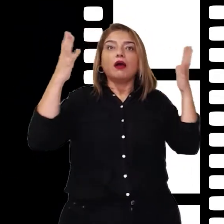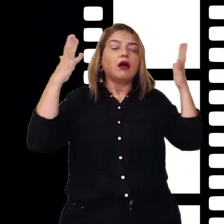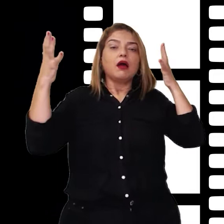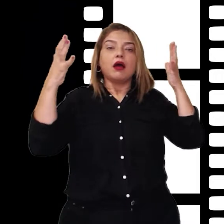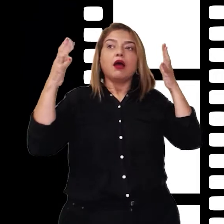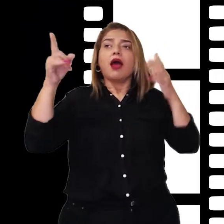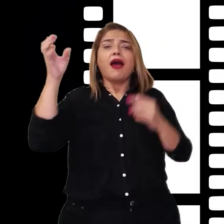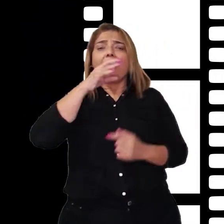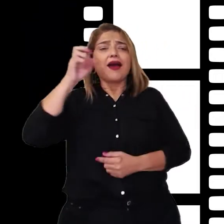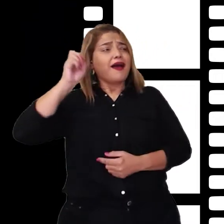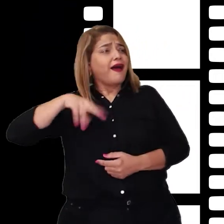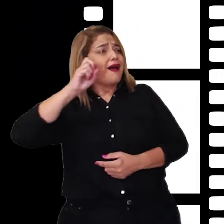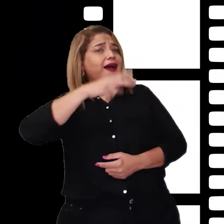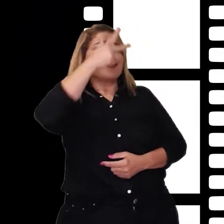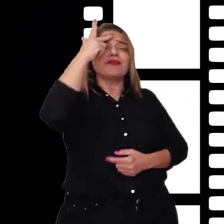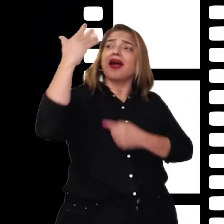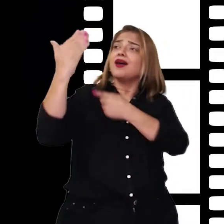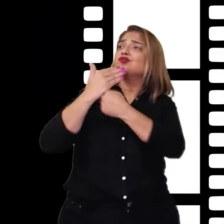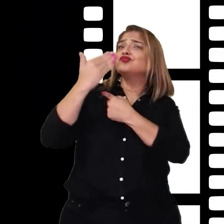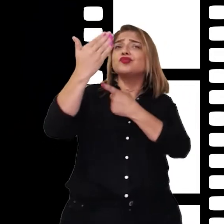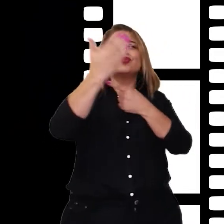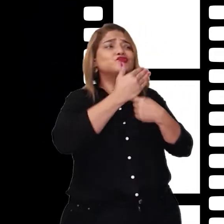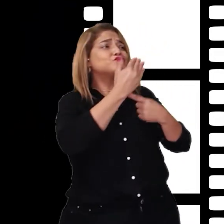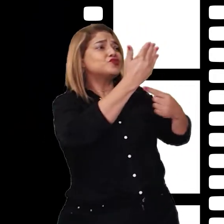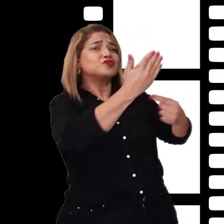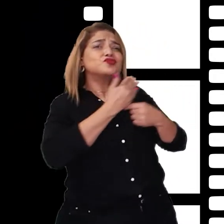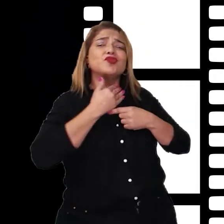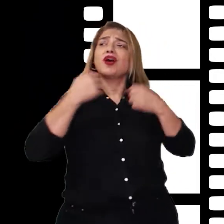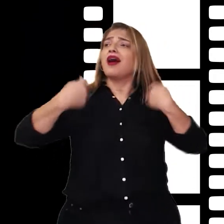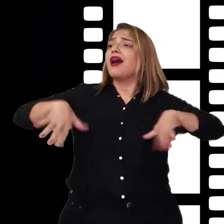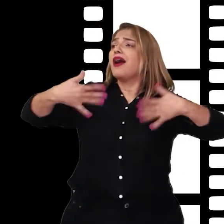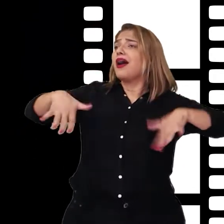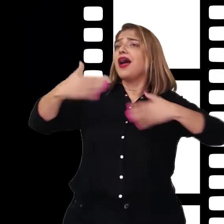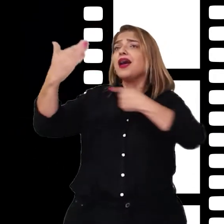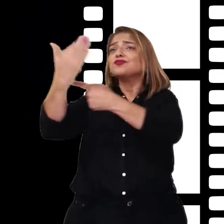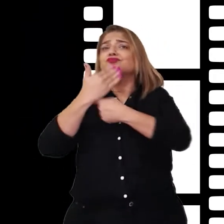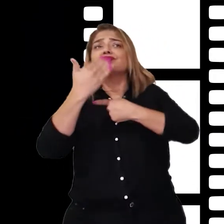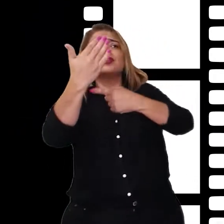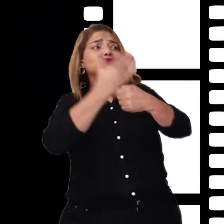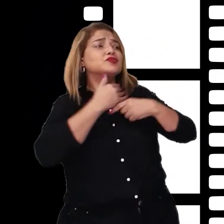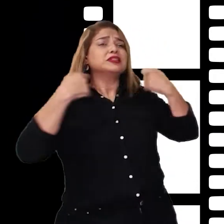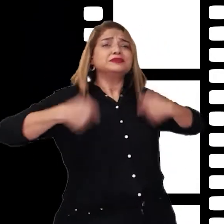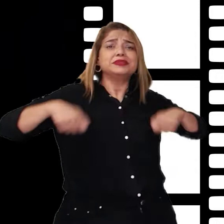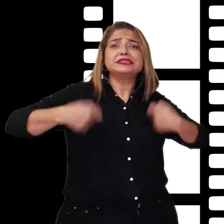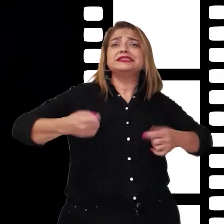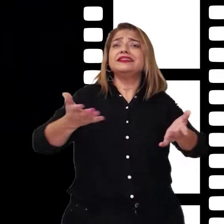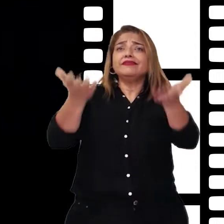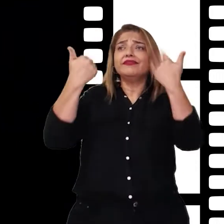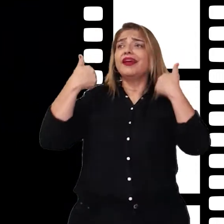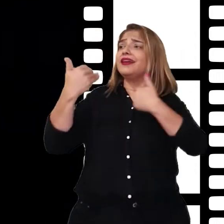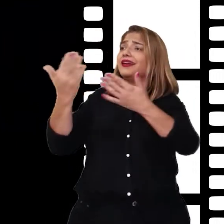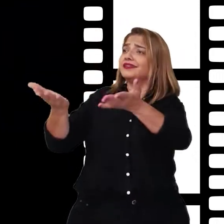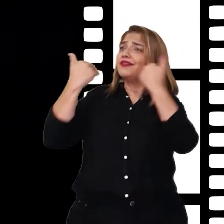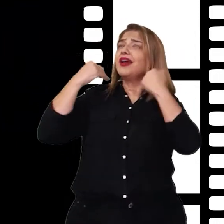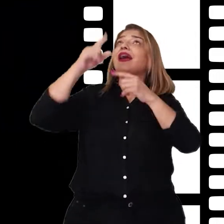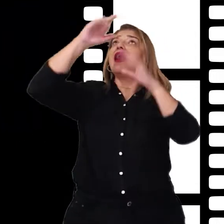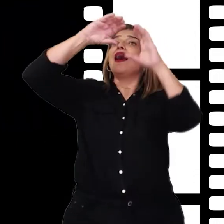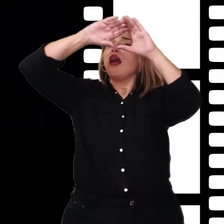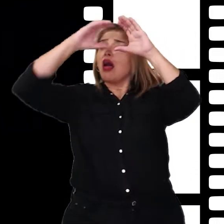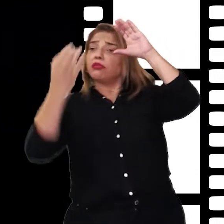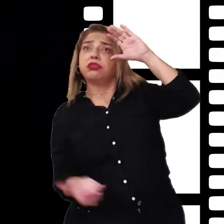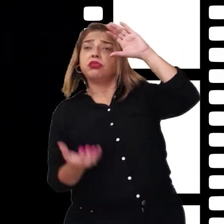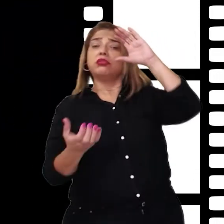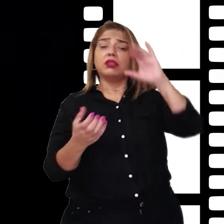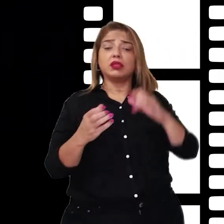ele saiu correndo, pedindo ajuda. Socorro! Socorro! Ajudem todos! Ajudem todos! A lua caiu! A lua